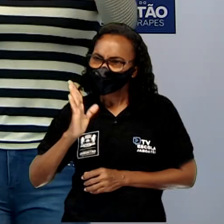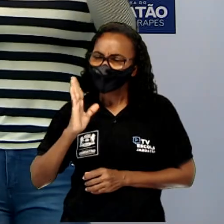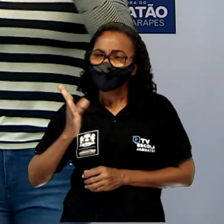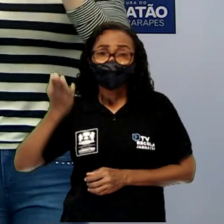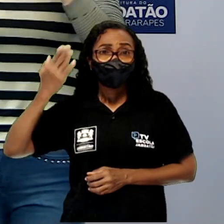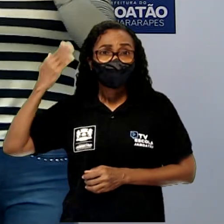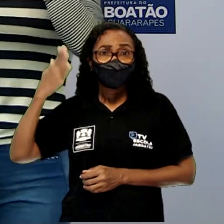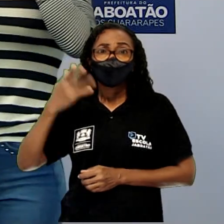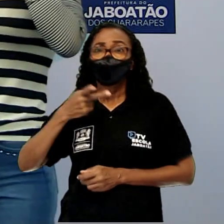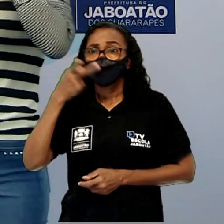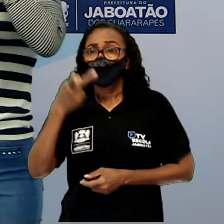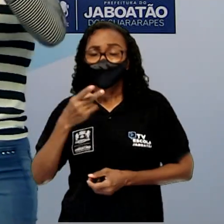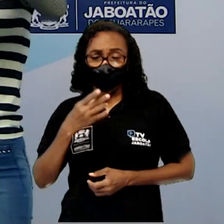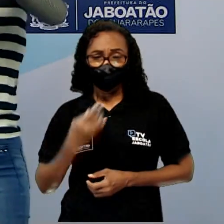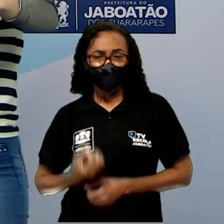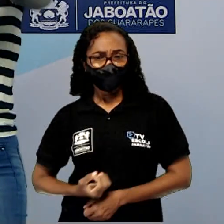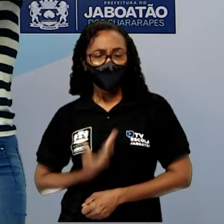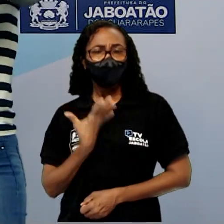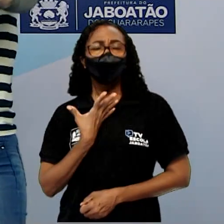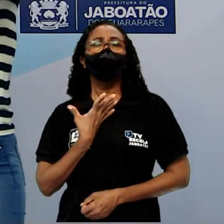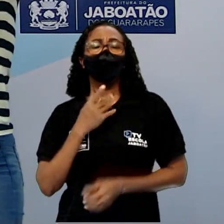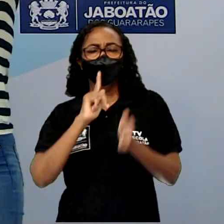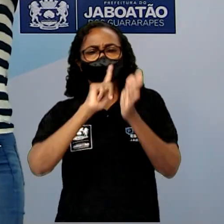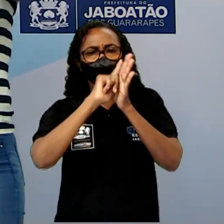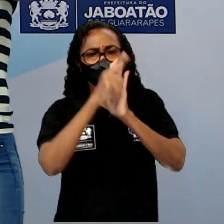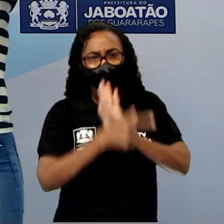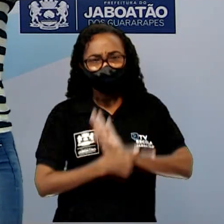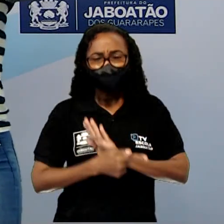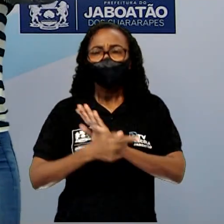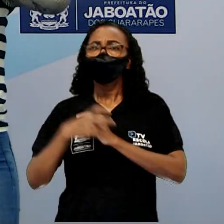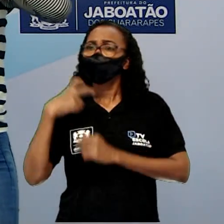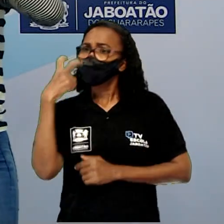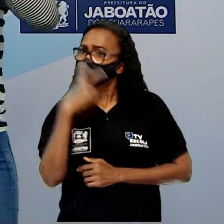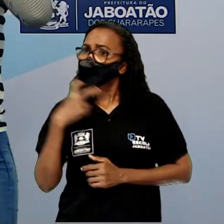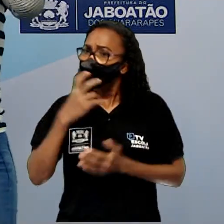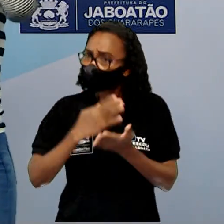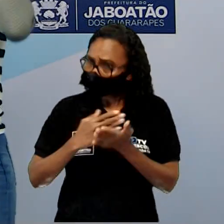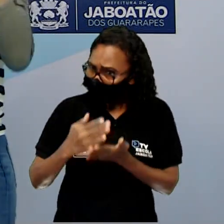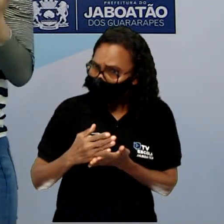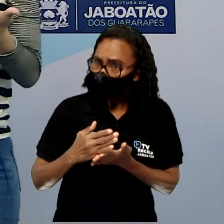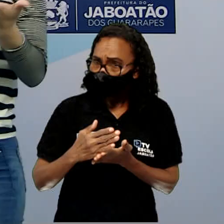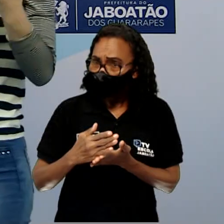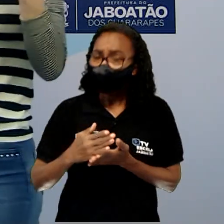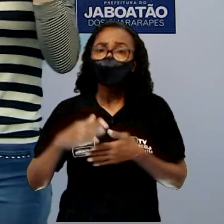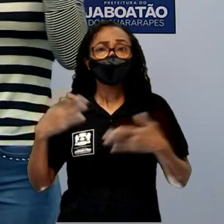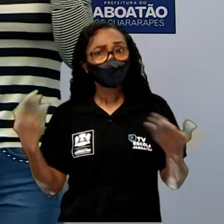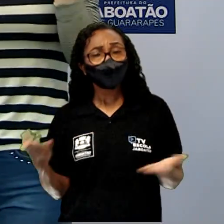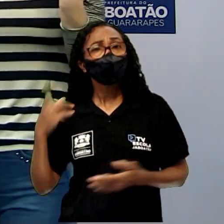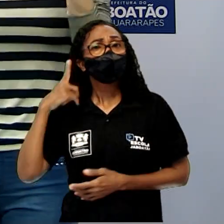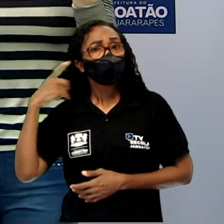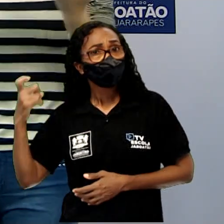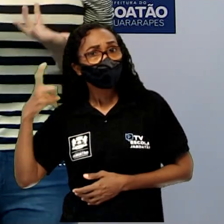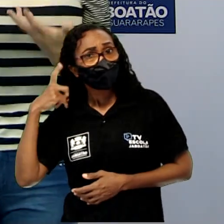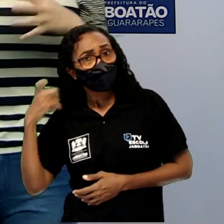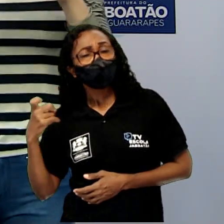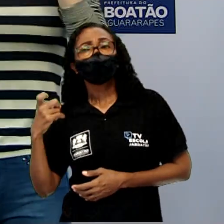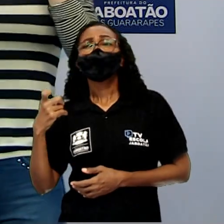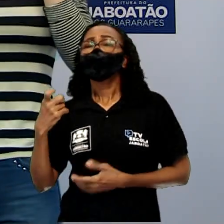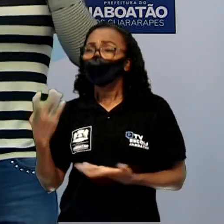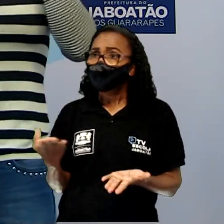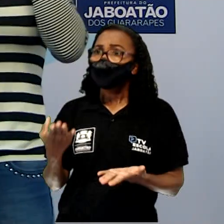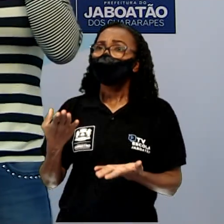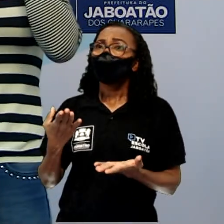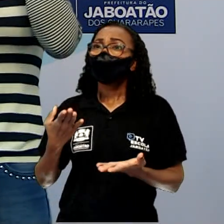ele inclusive foi um gênero que começou de forma oral? Muito bem! A sonoridade, ela é trabalhada